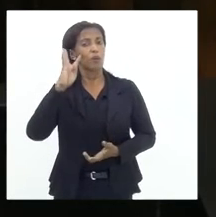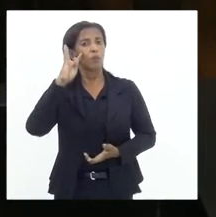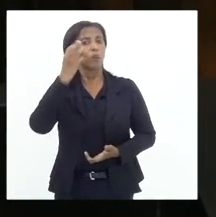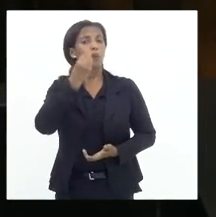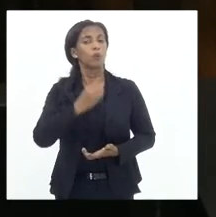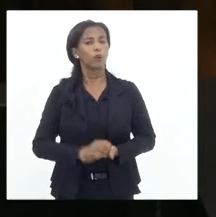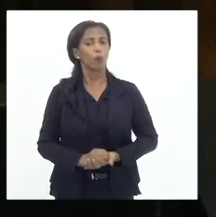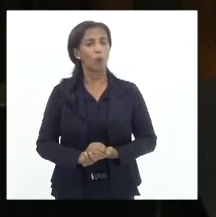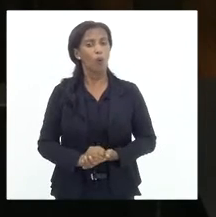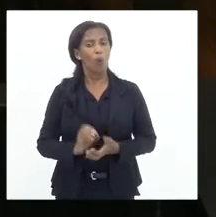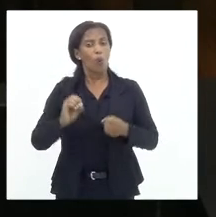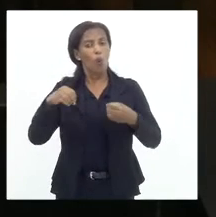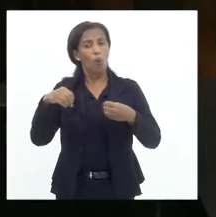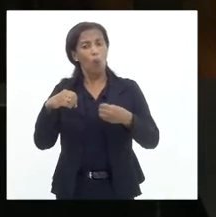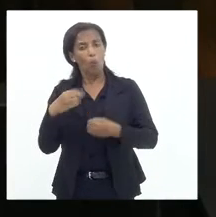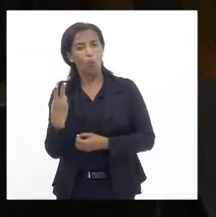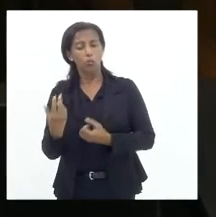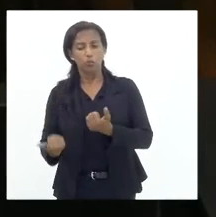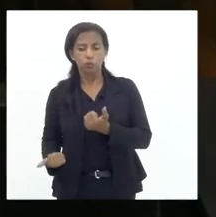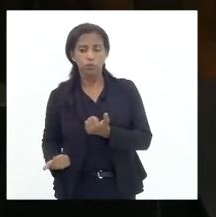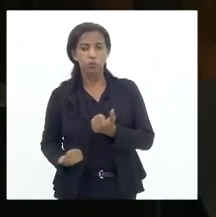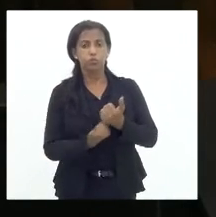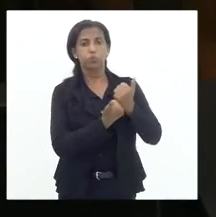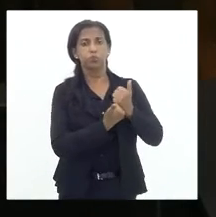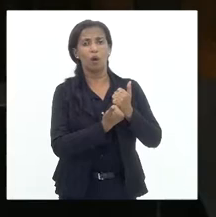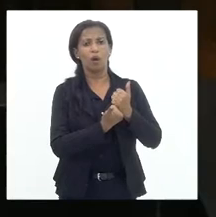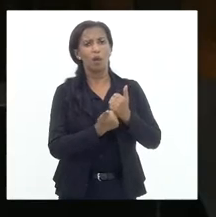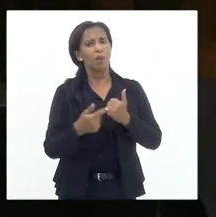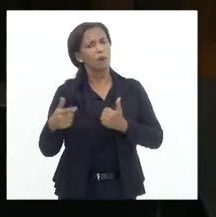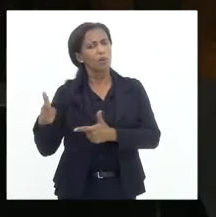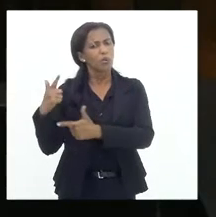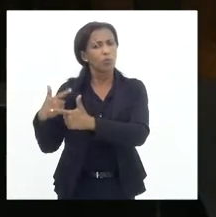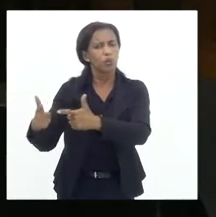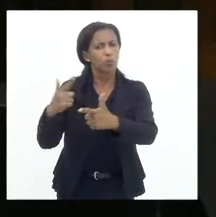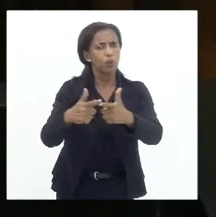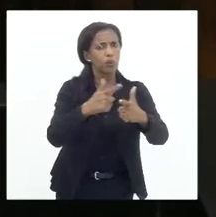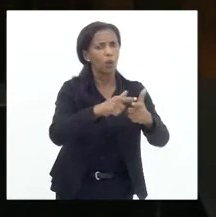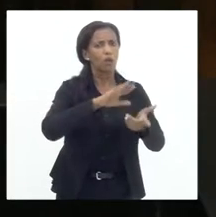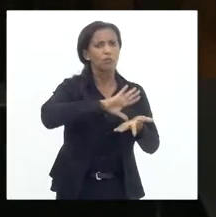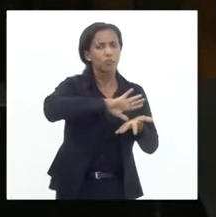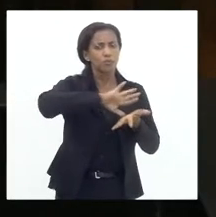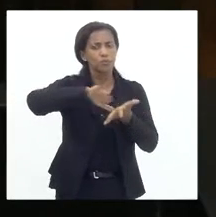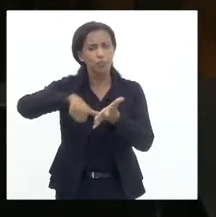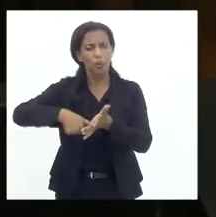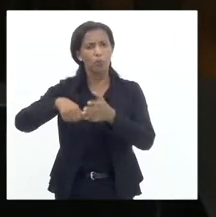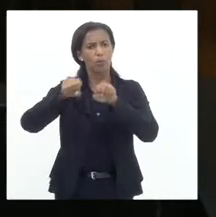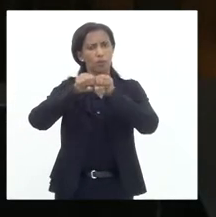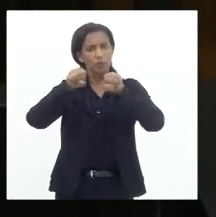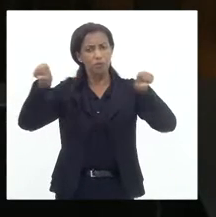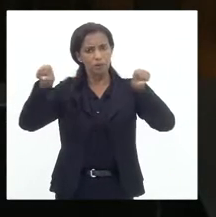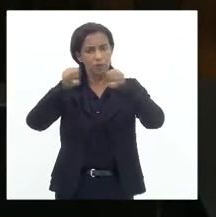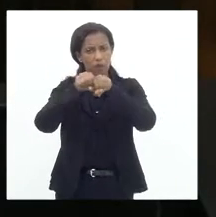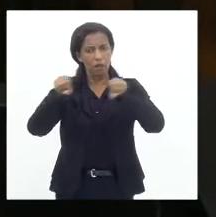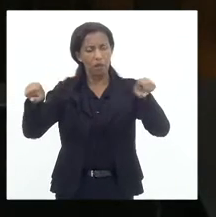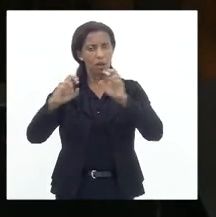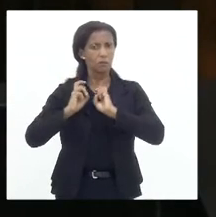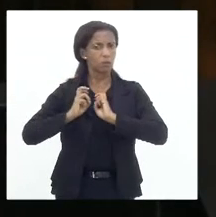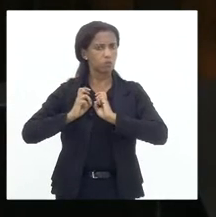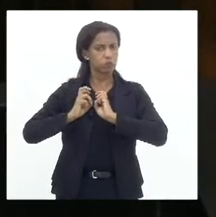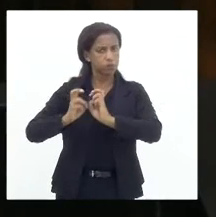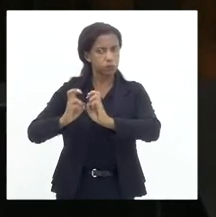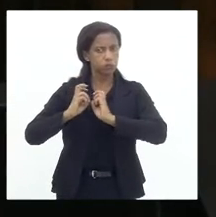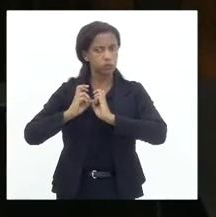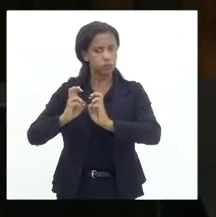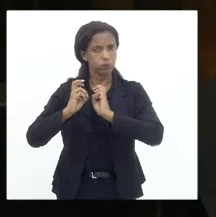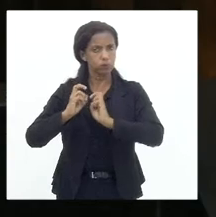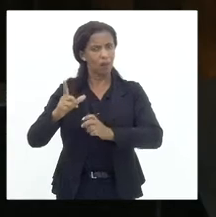ou dar suportes para que essas ocorrências de furtos, de cabos da supervia